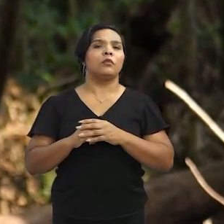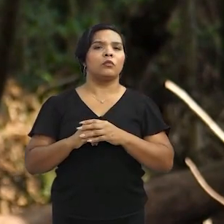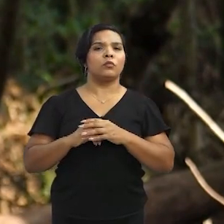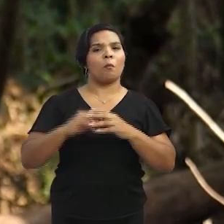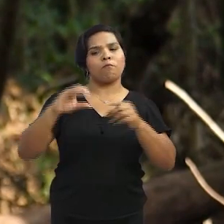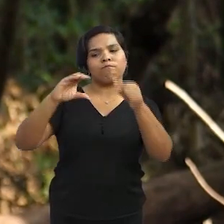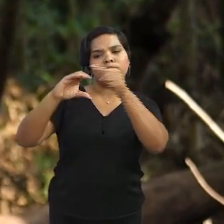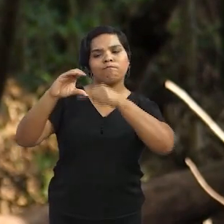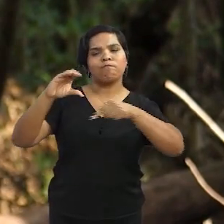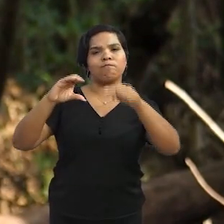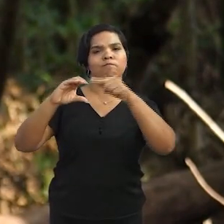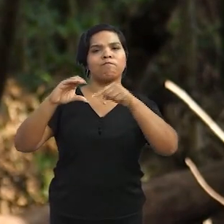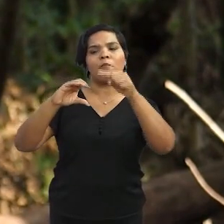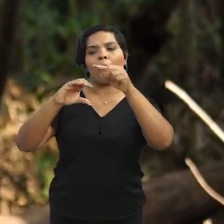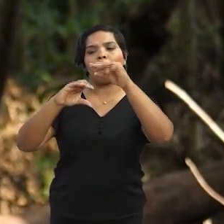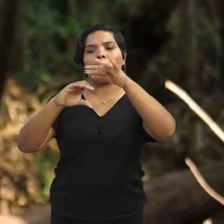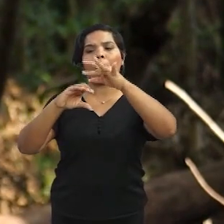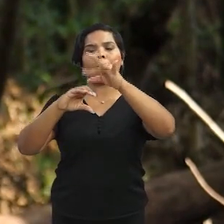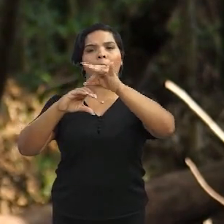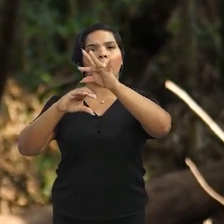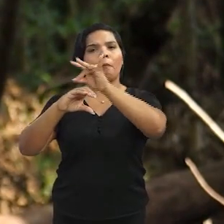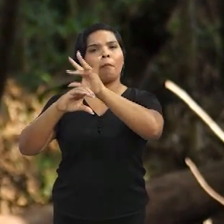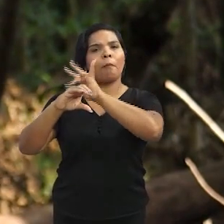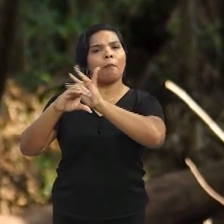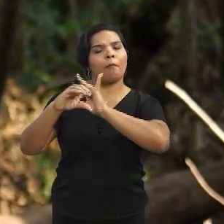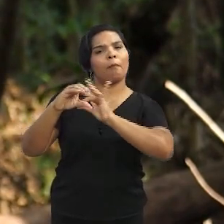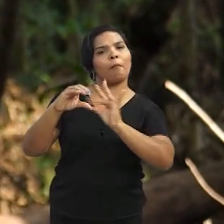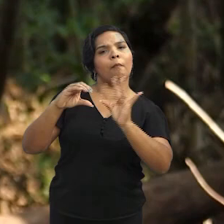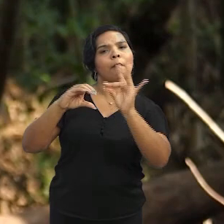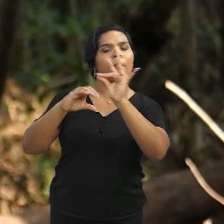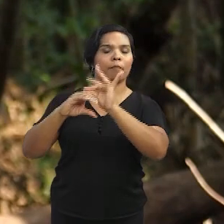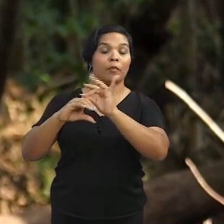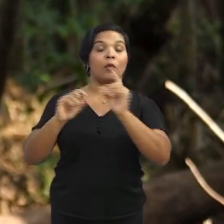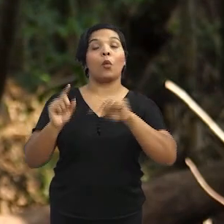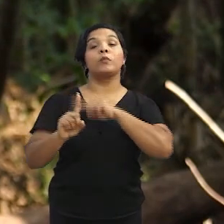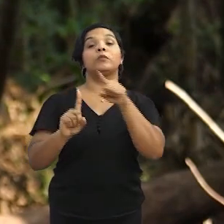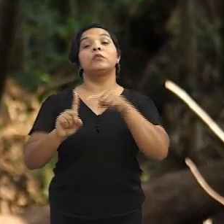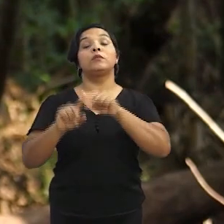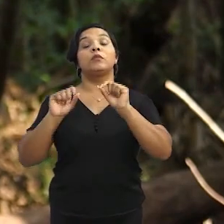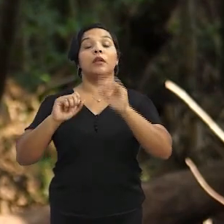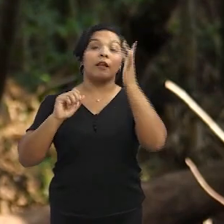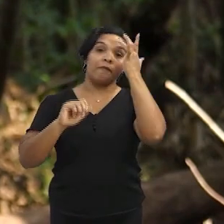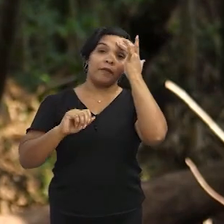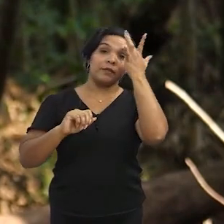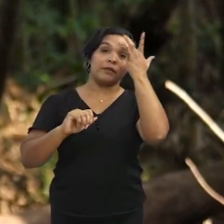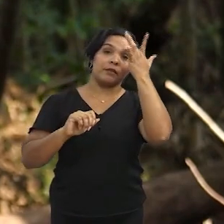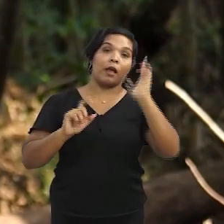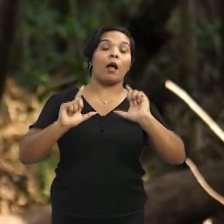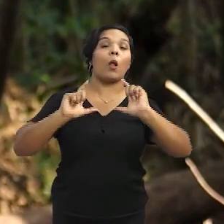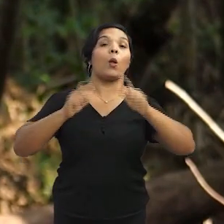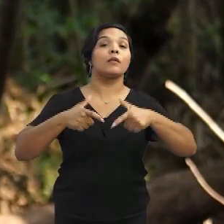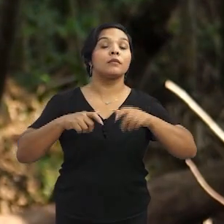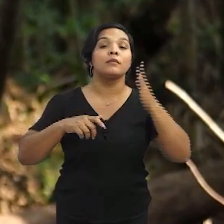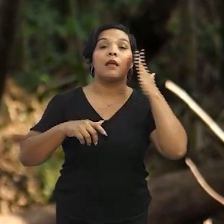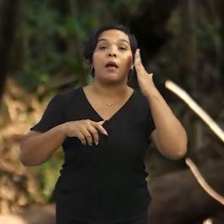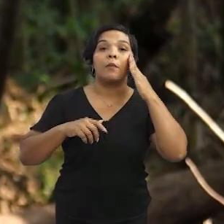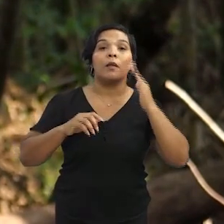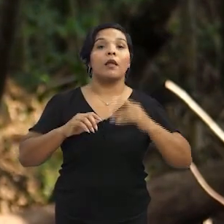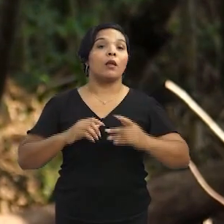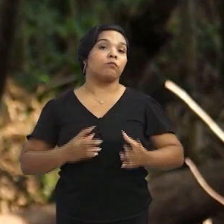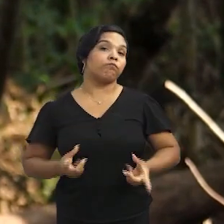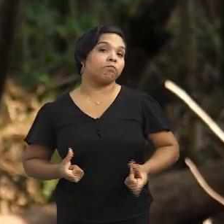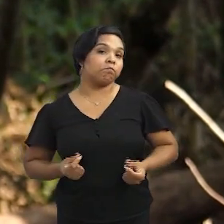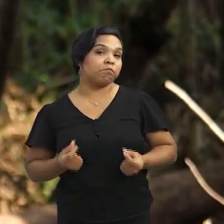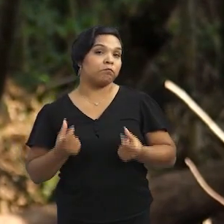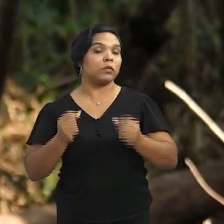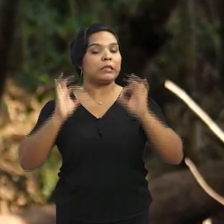dos marcadores colocados na cabeça do paciente por meio do aparelho celular, cujo objetivo é facilitar a localização de lesão cerebral